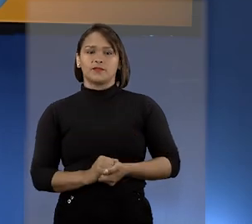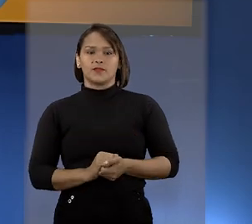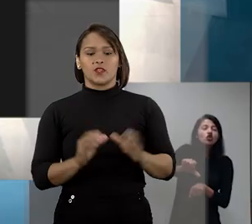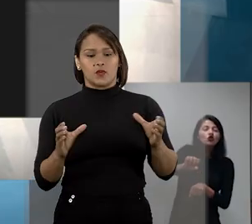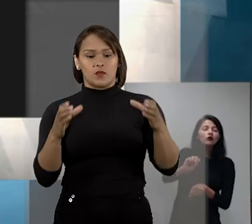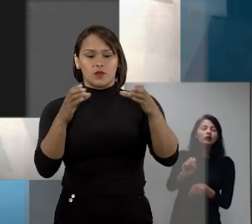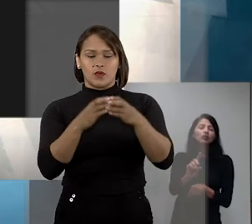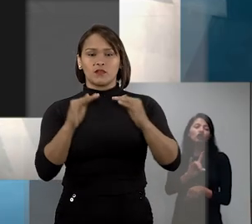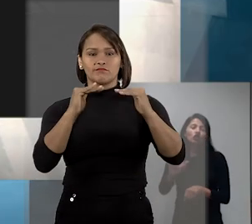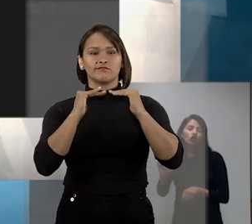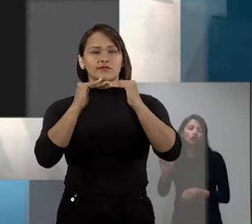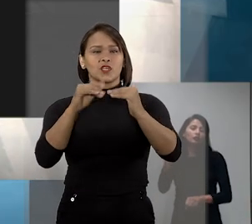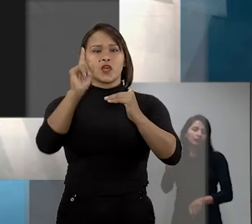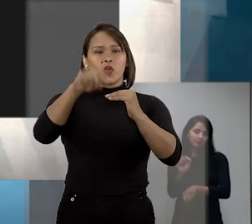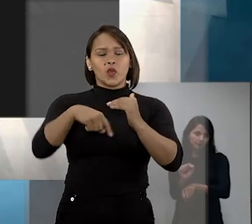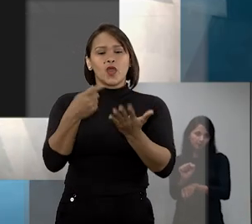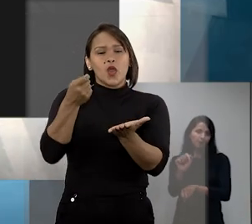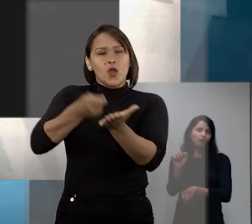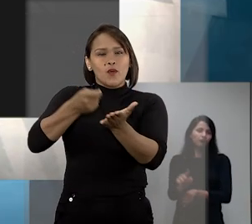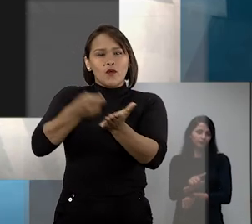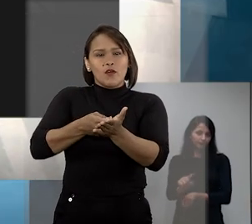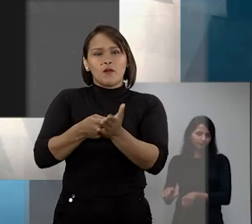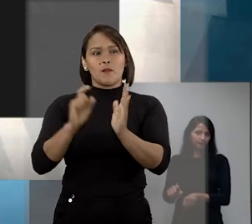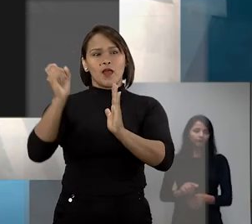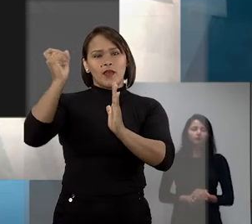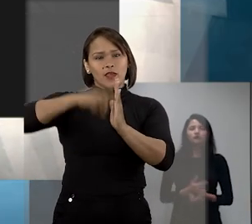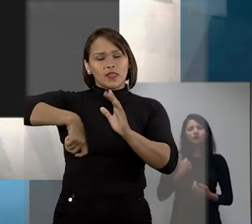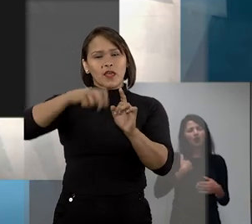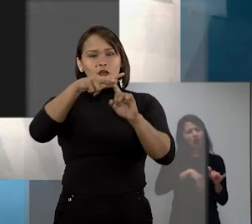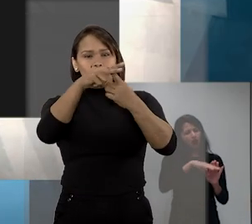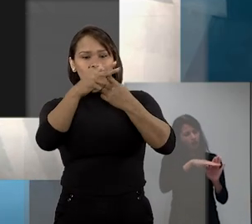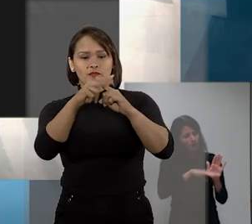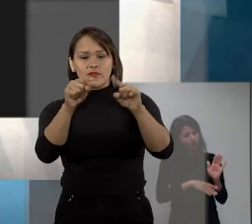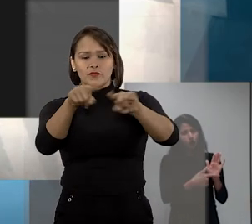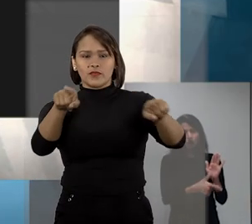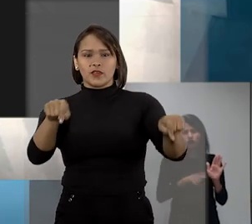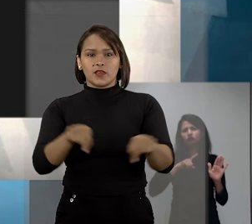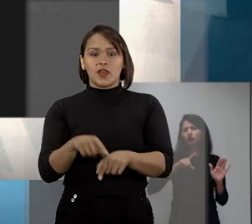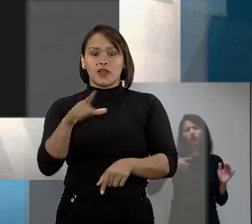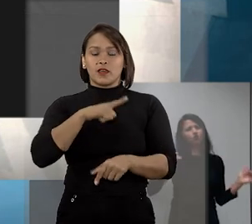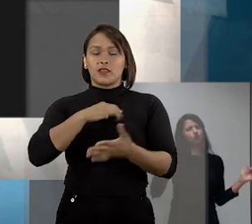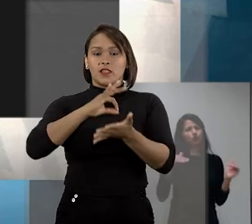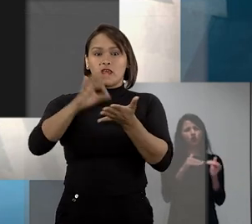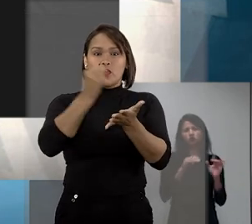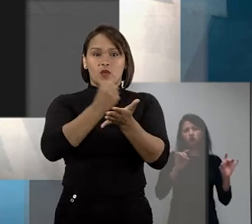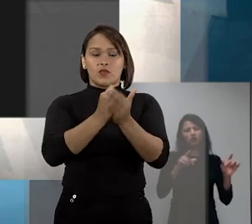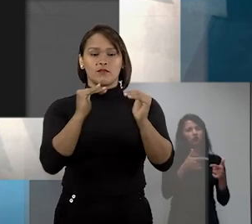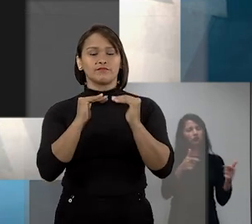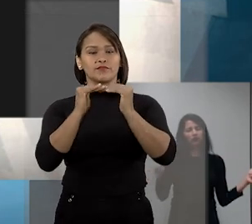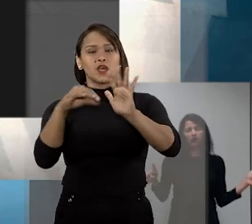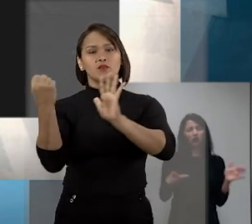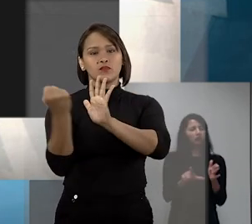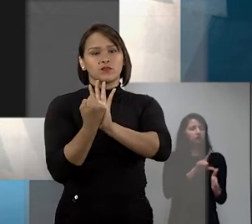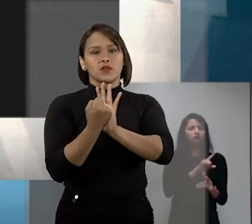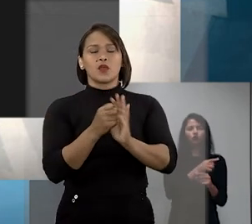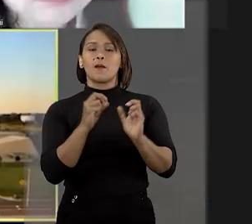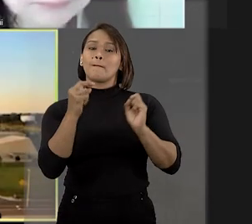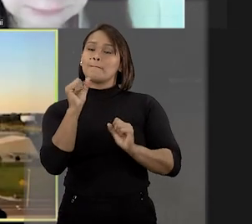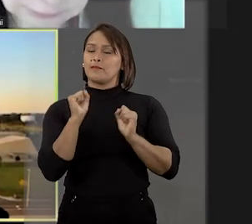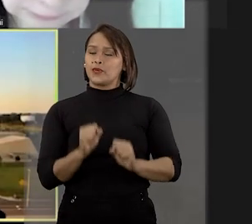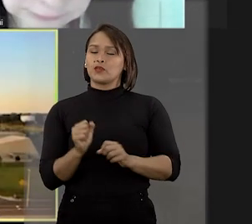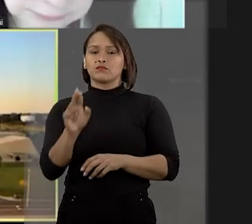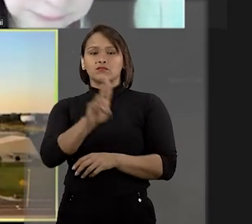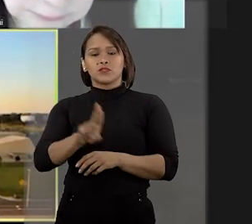O colegiado estabeleceu que a cobrança de taxa de manutenção de loteamento prevista em contrato padrão registrado